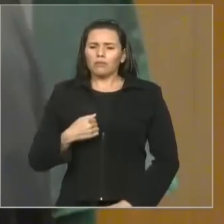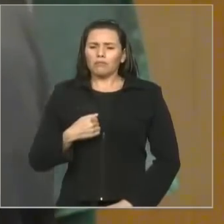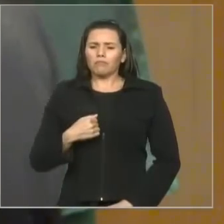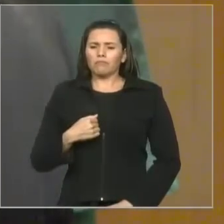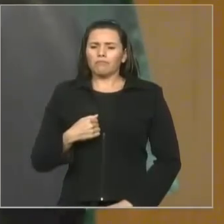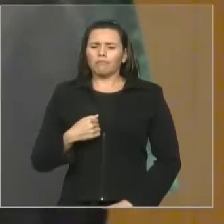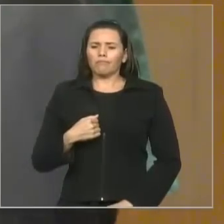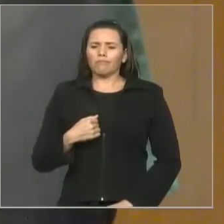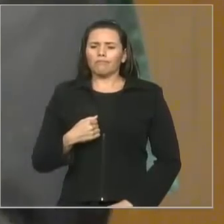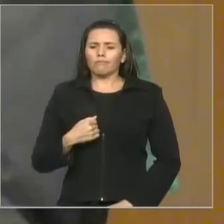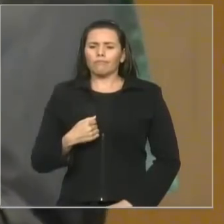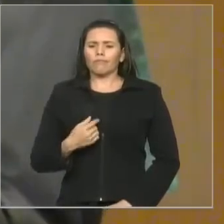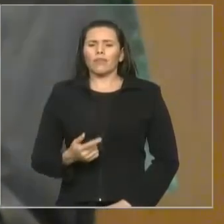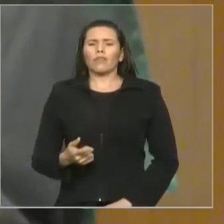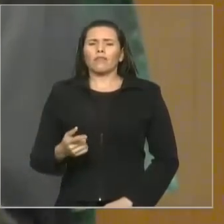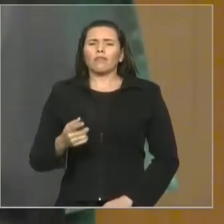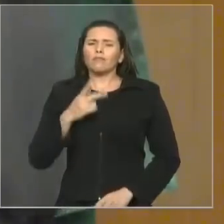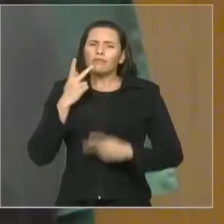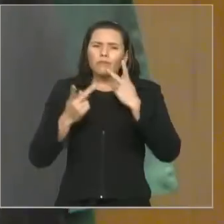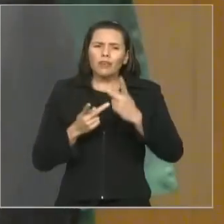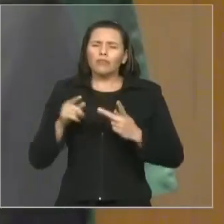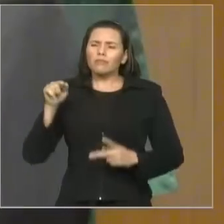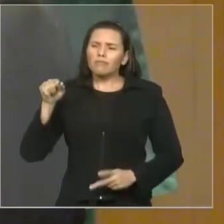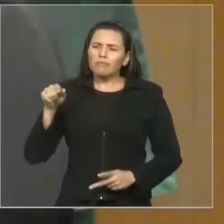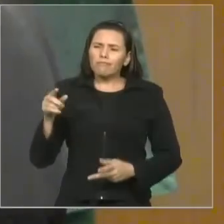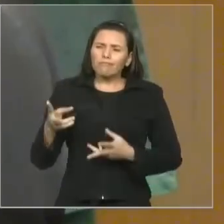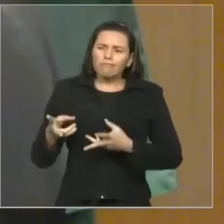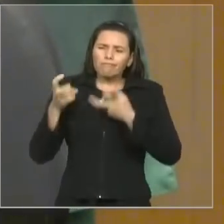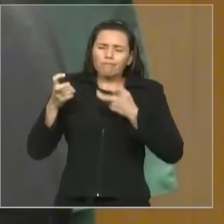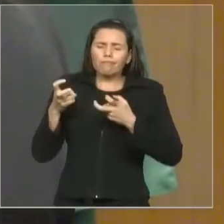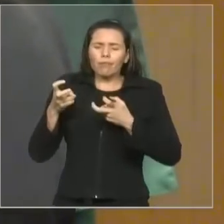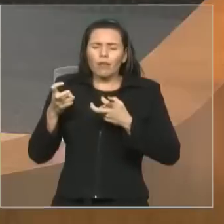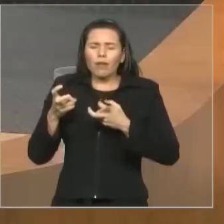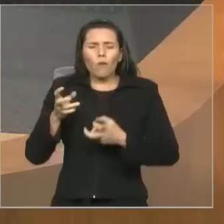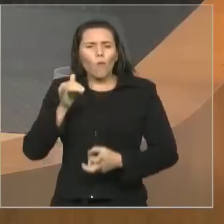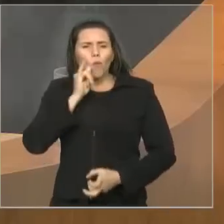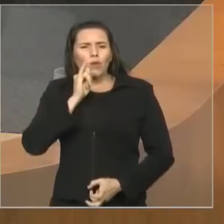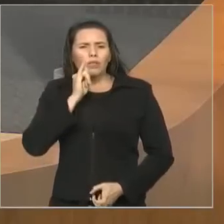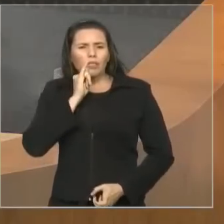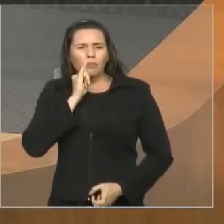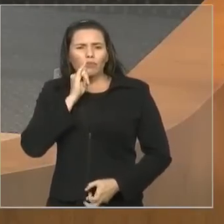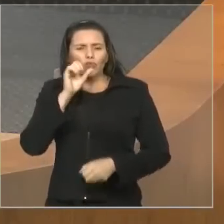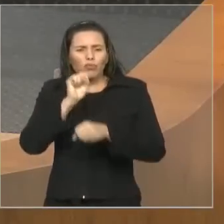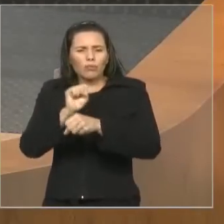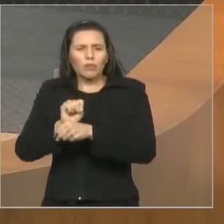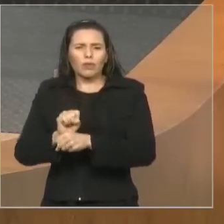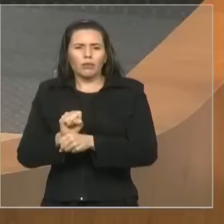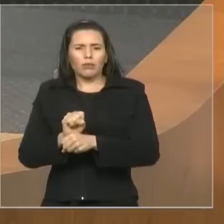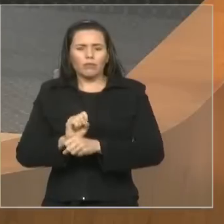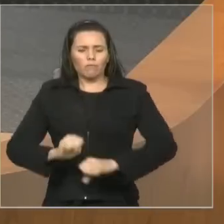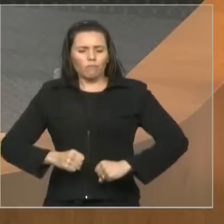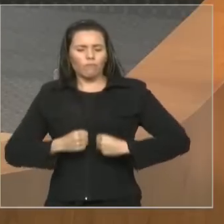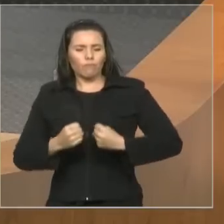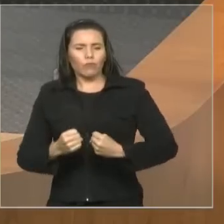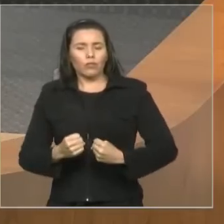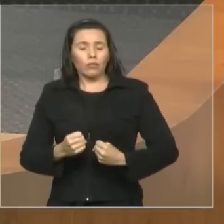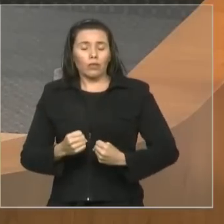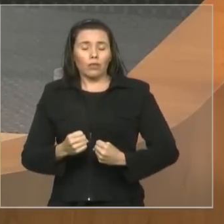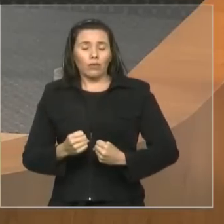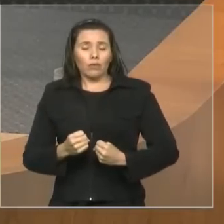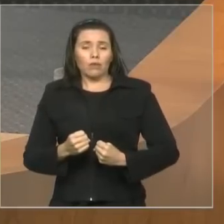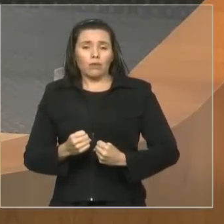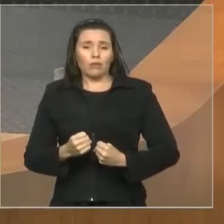esperança, um exemplo de alegria que eu assisto agora aqui. Não é fácil uma pessoa alegre que conheci lá atrás,